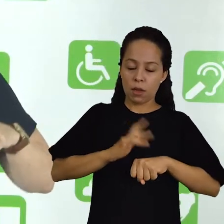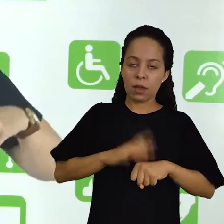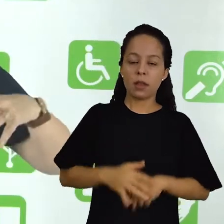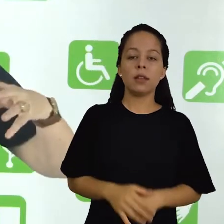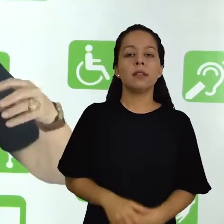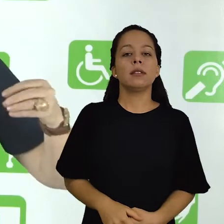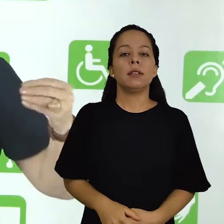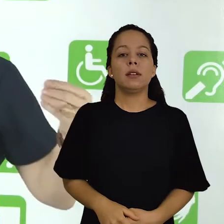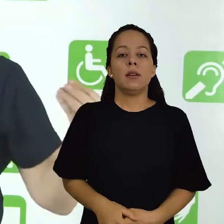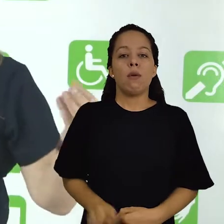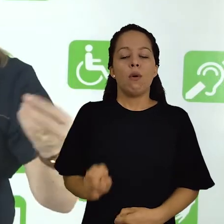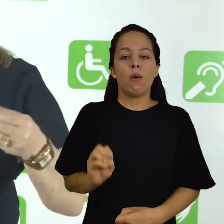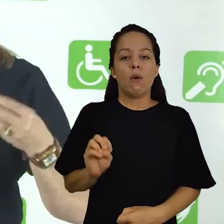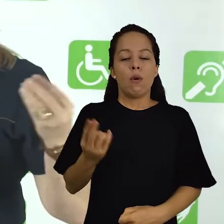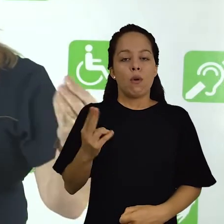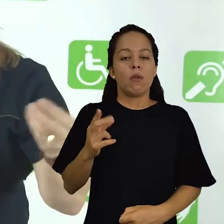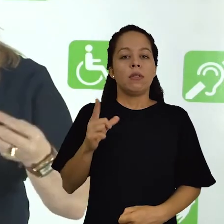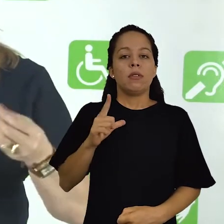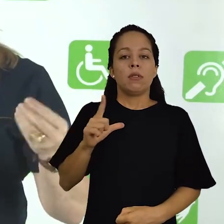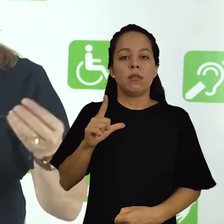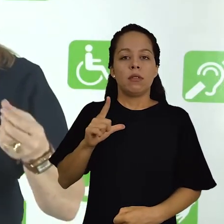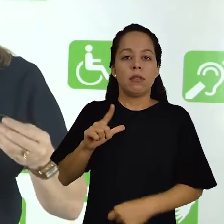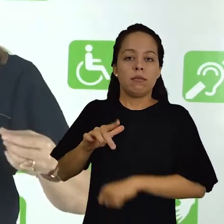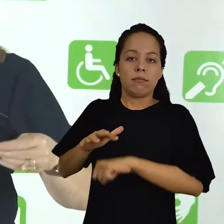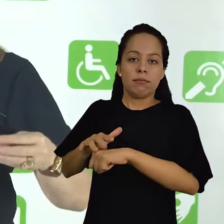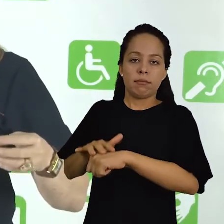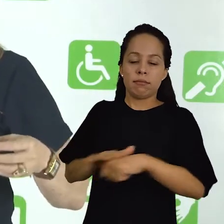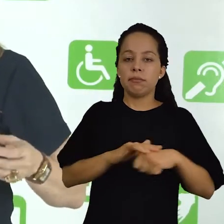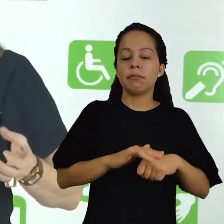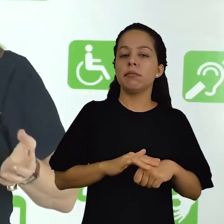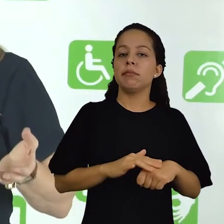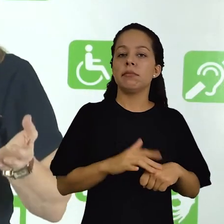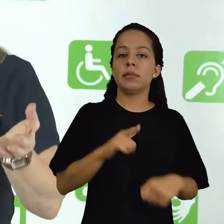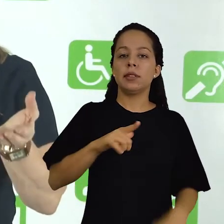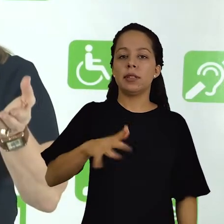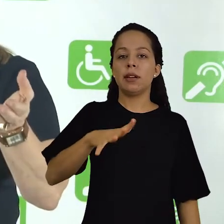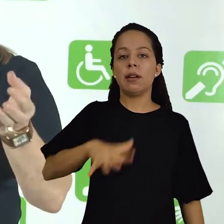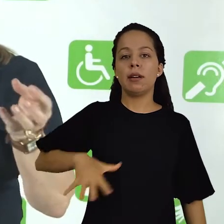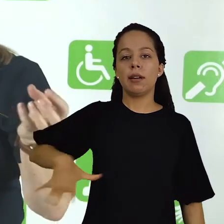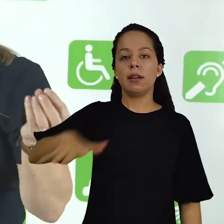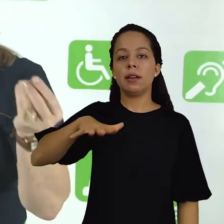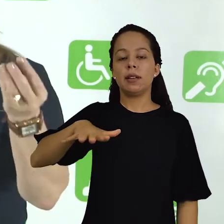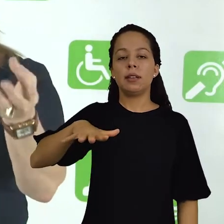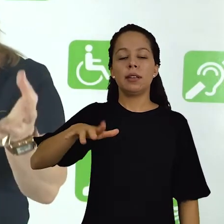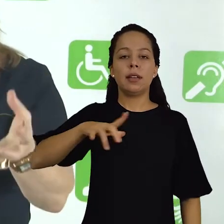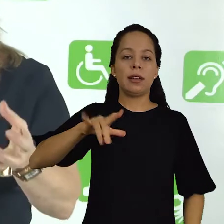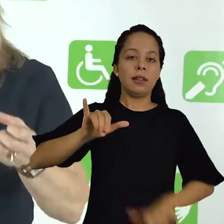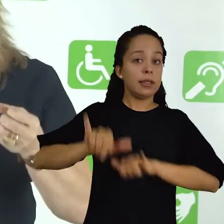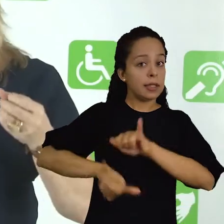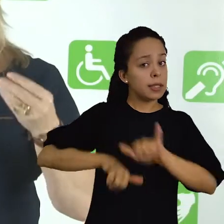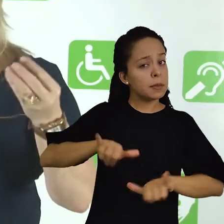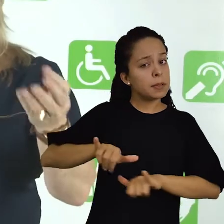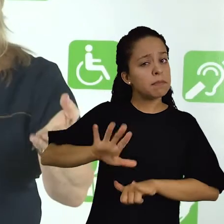bactérias, de porções ligadas à área